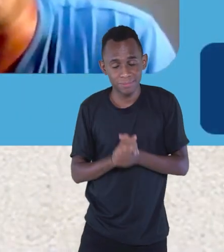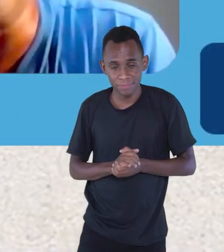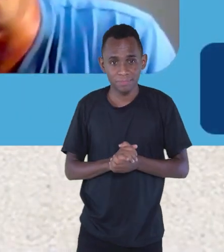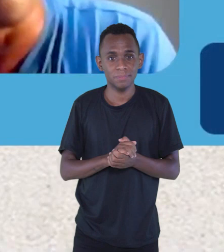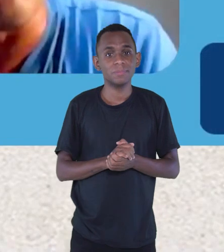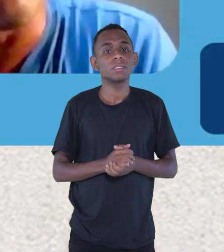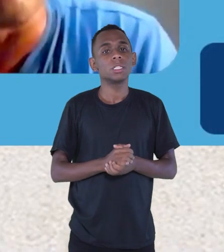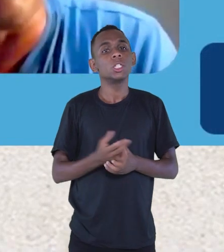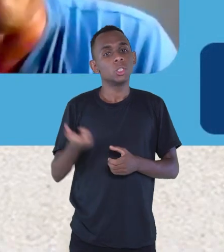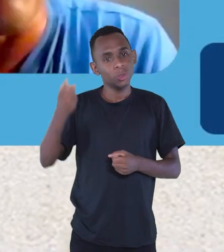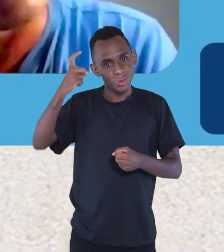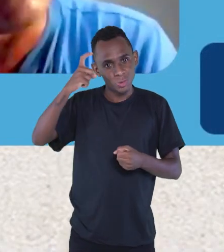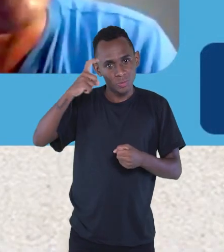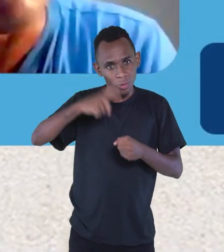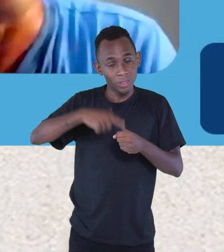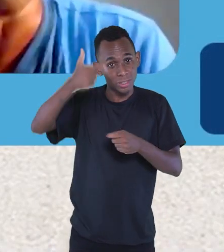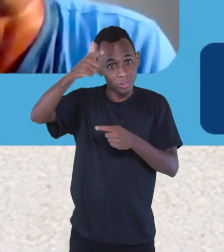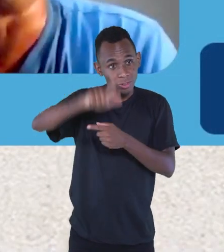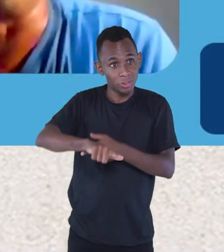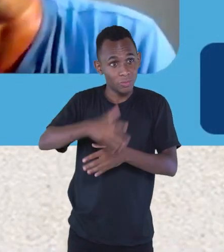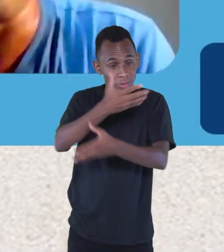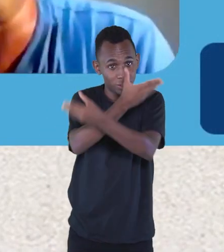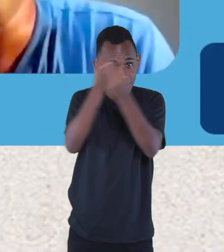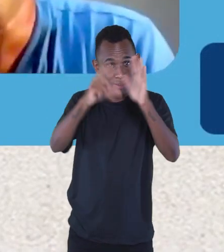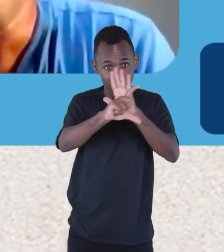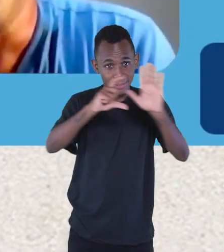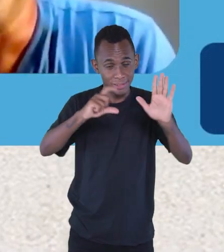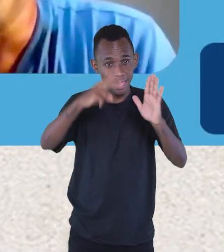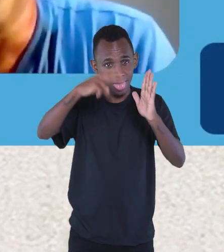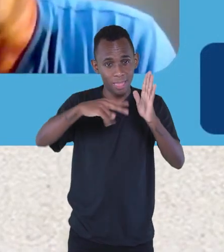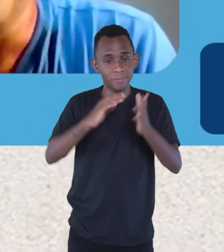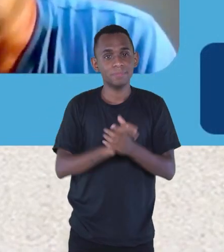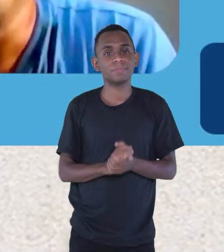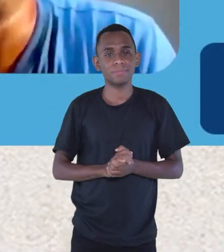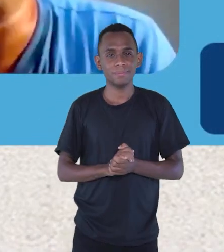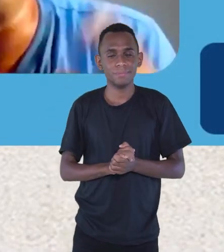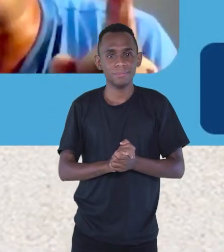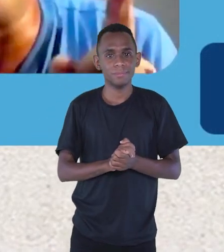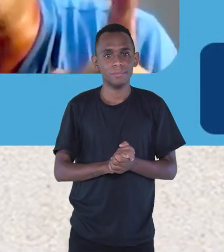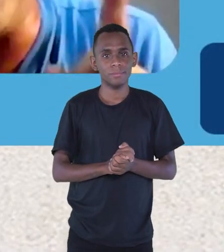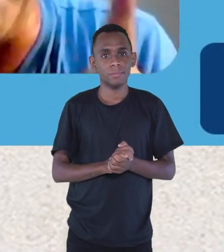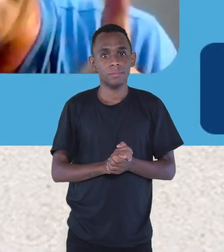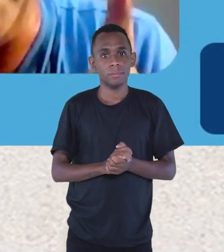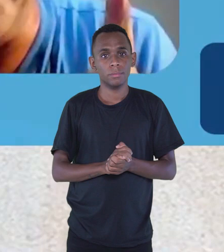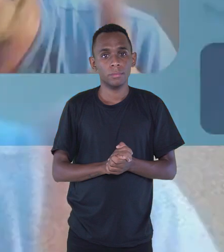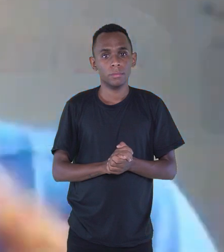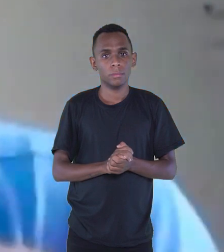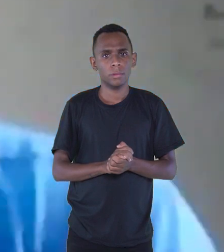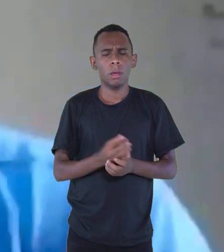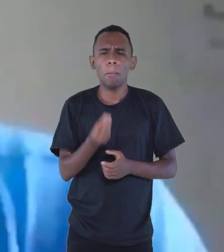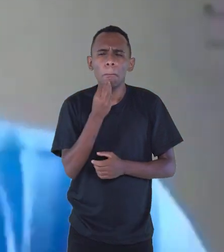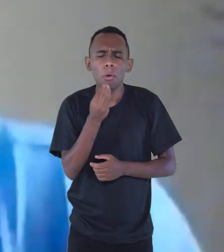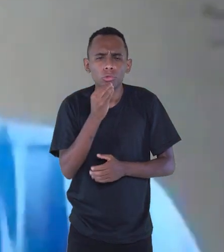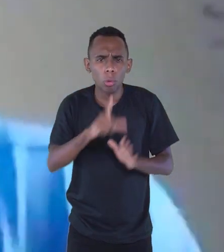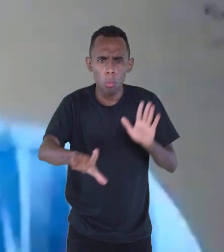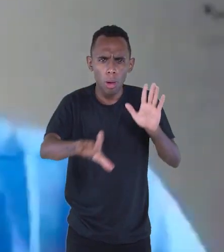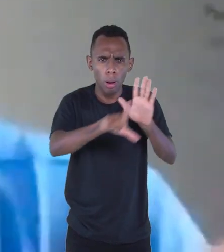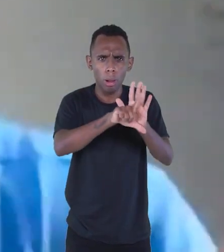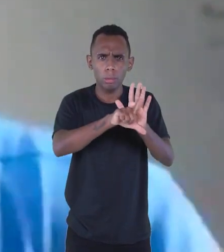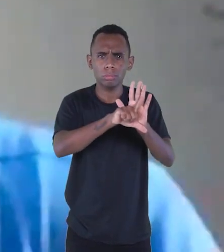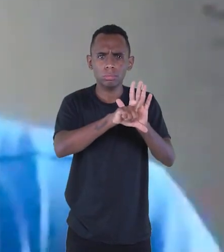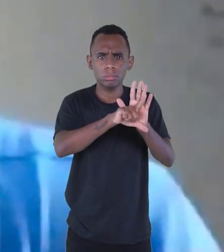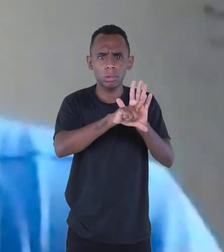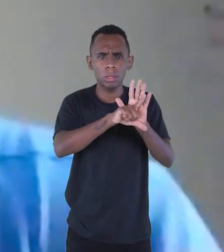Eu vou fazer de novo porque eu estou aqui e falei, eu esqueci a segunda estrofe. Devia haver uma lei pra gente de